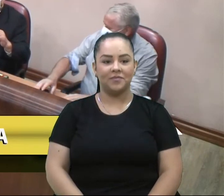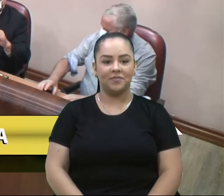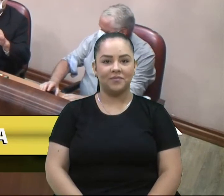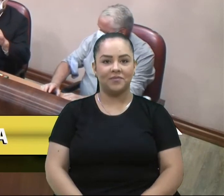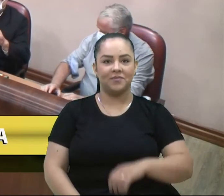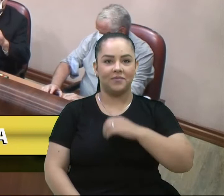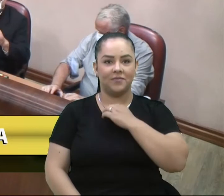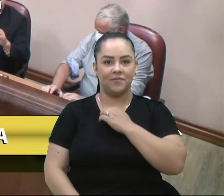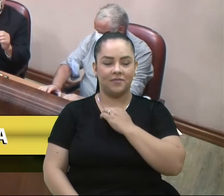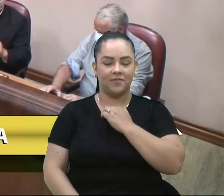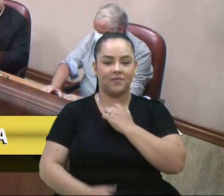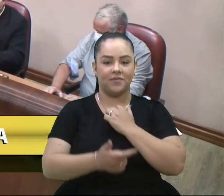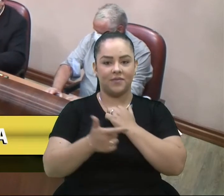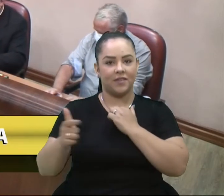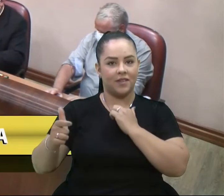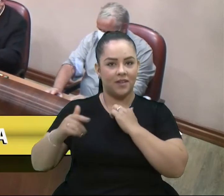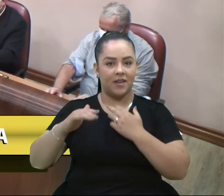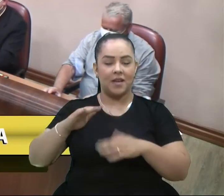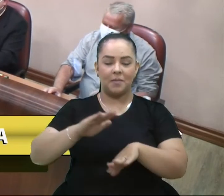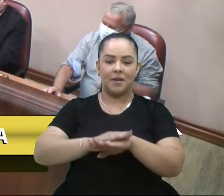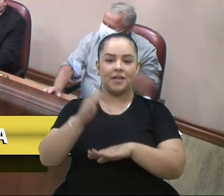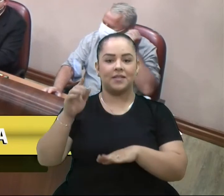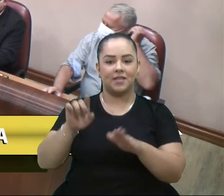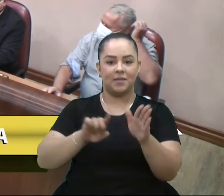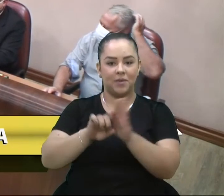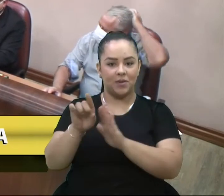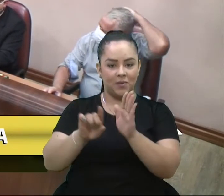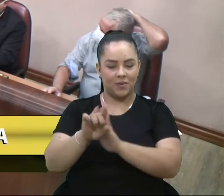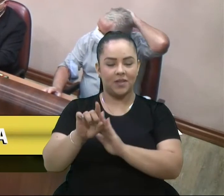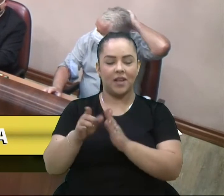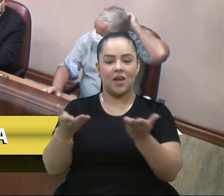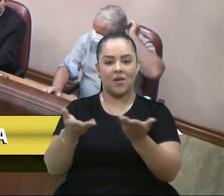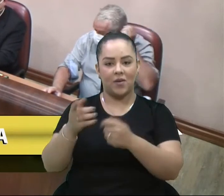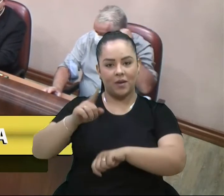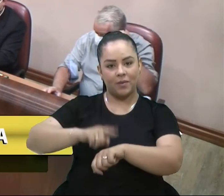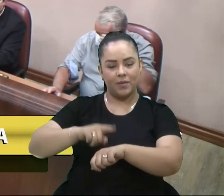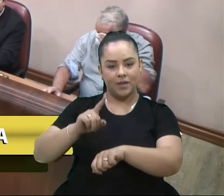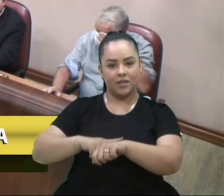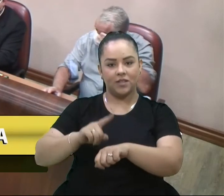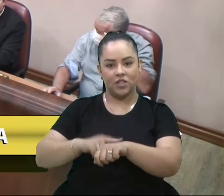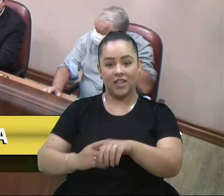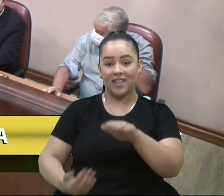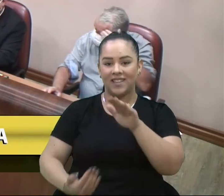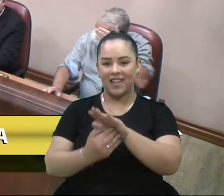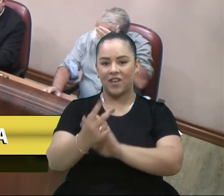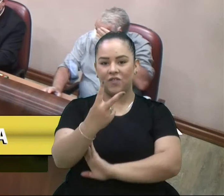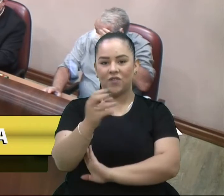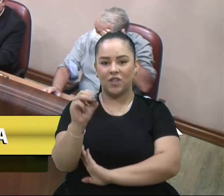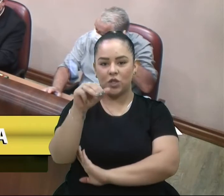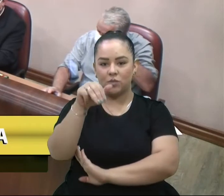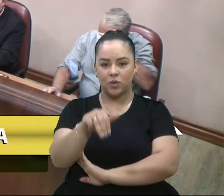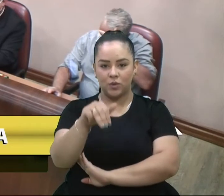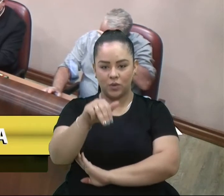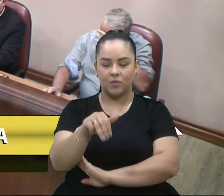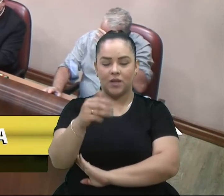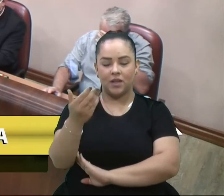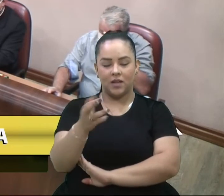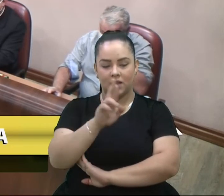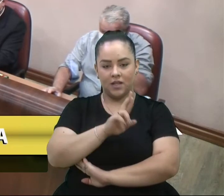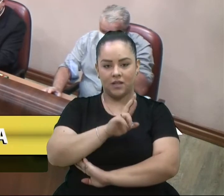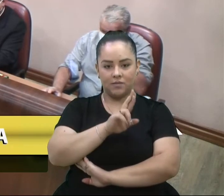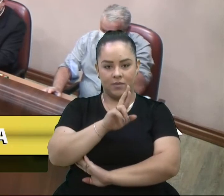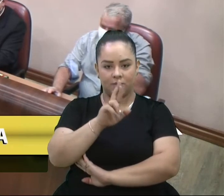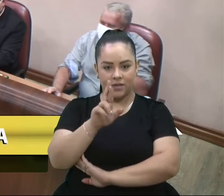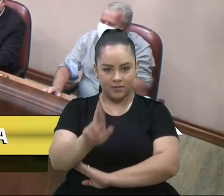Não havendo mais questionamento, temos um espaço novamente de até 20 minutos para a réplica do